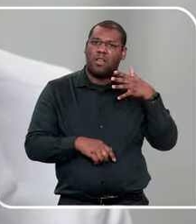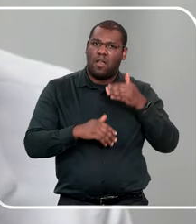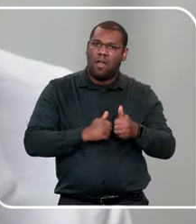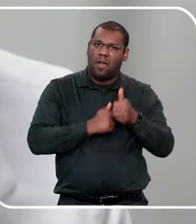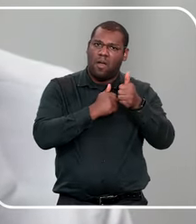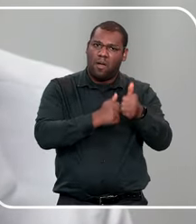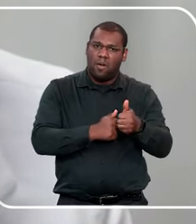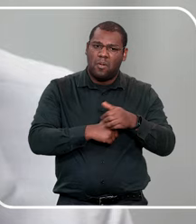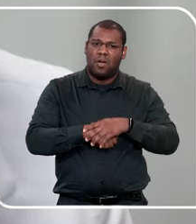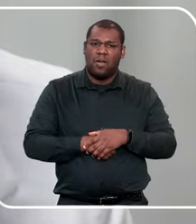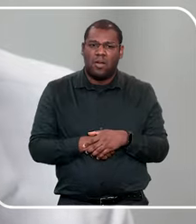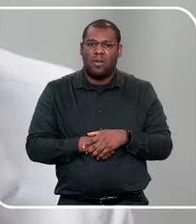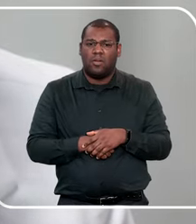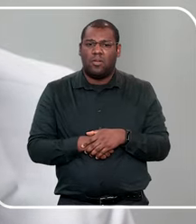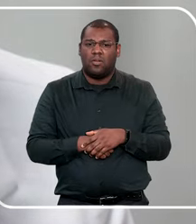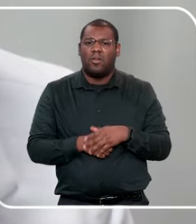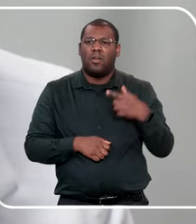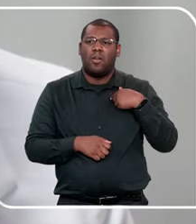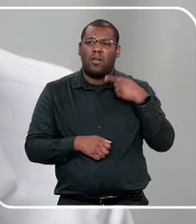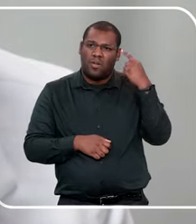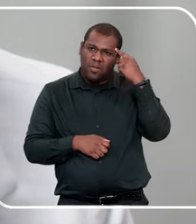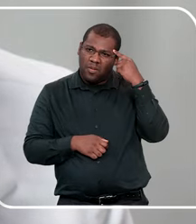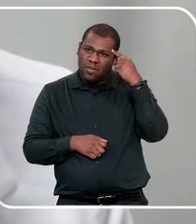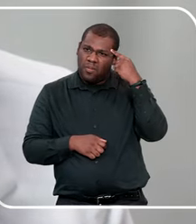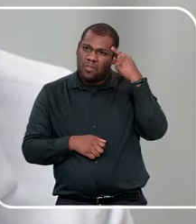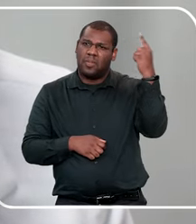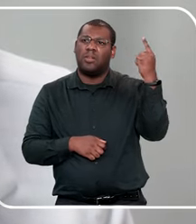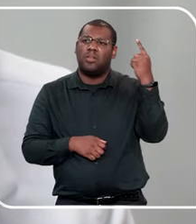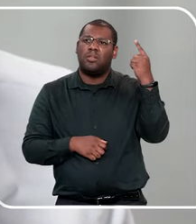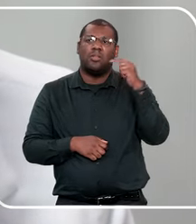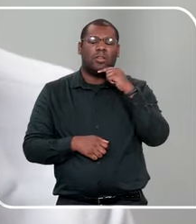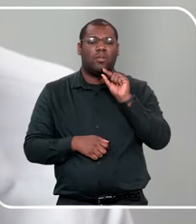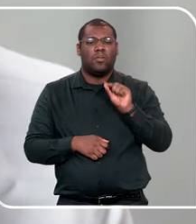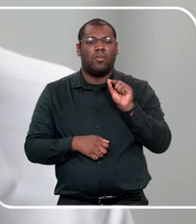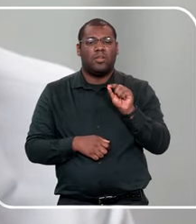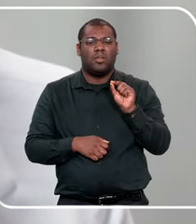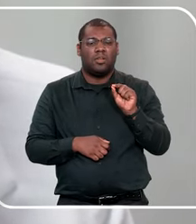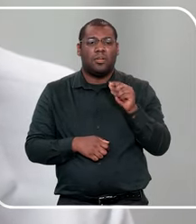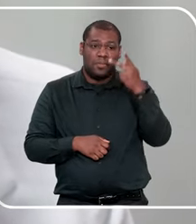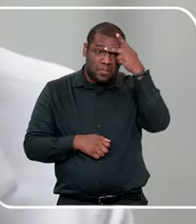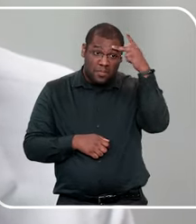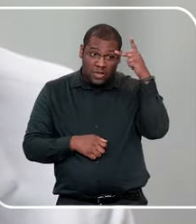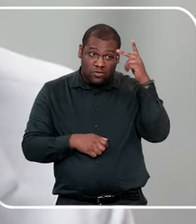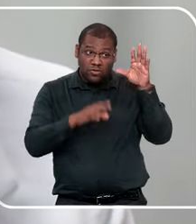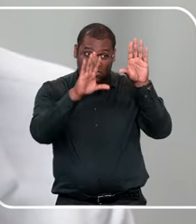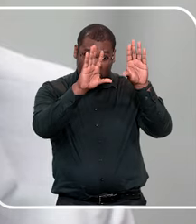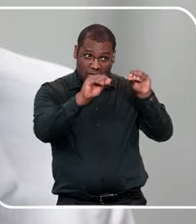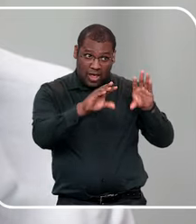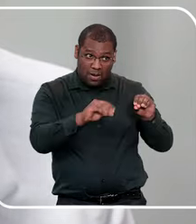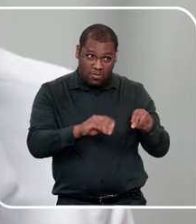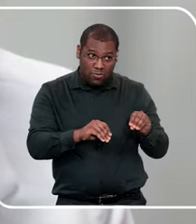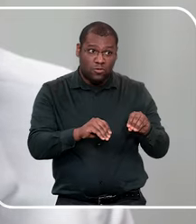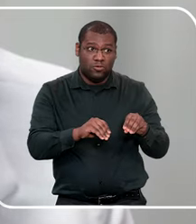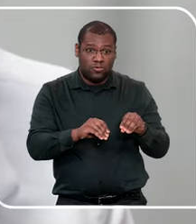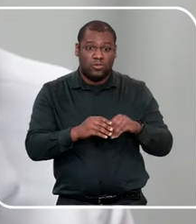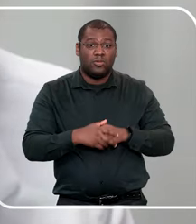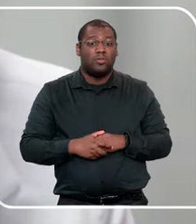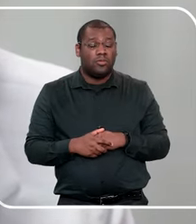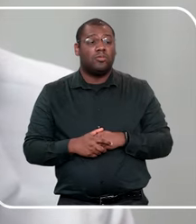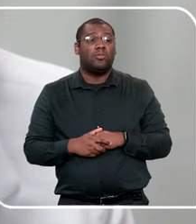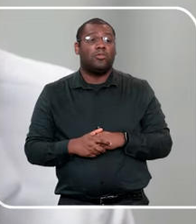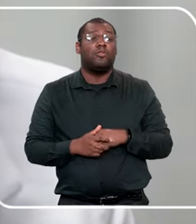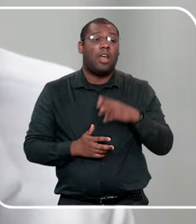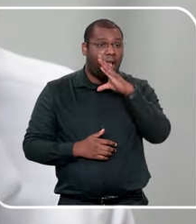faladas sobre abusadores, me parece que abusadores são só adultos, certo? Mas conheço uma criança de quatro anos que foi